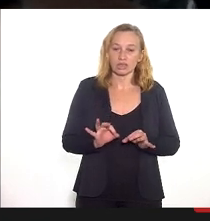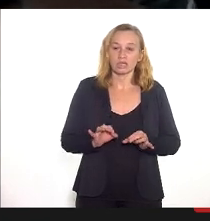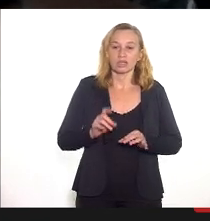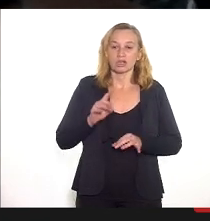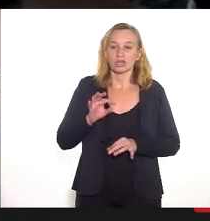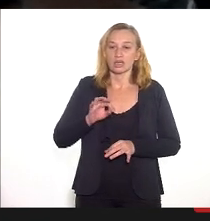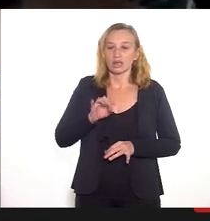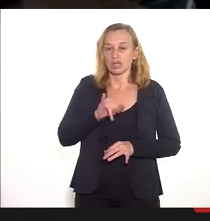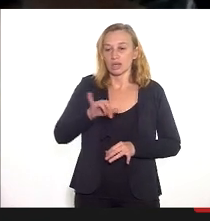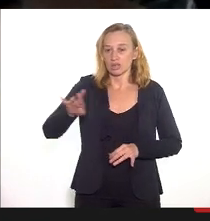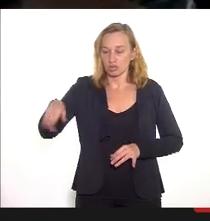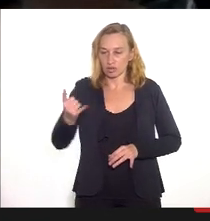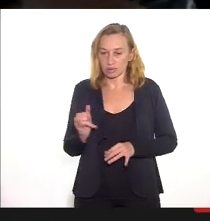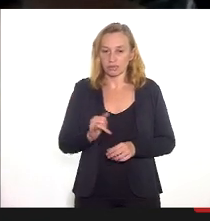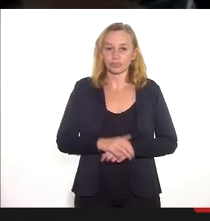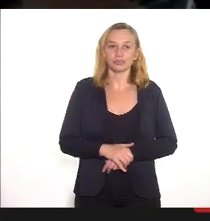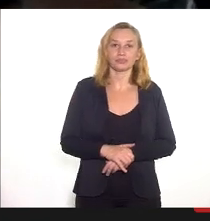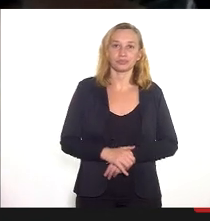SESRJ